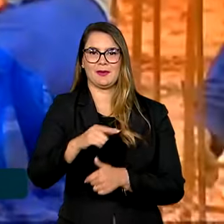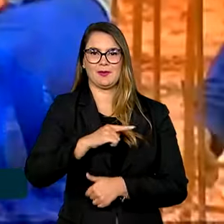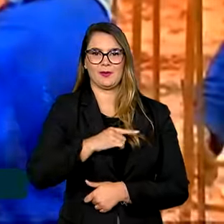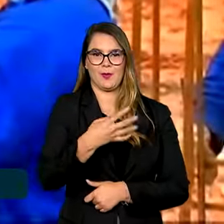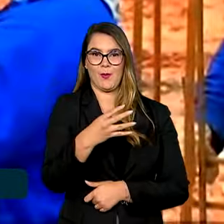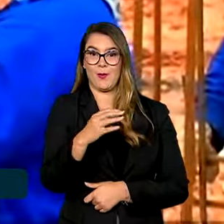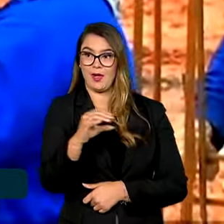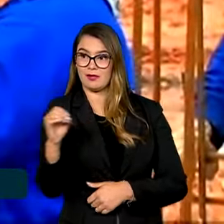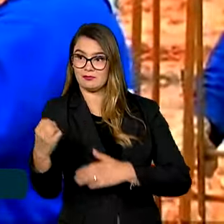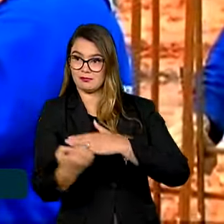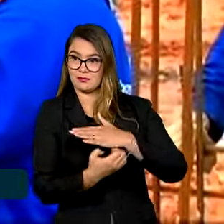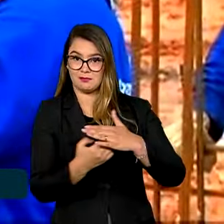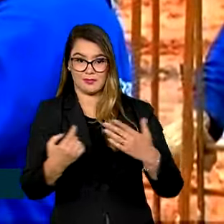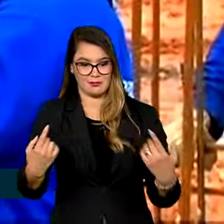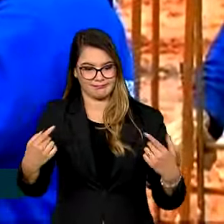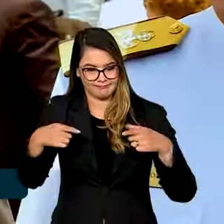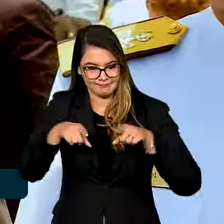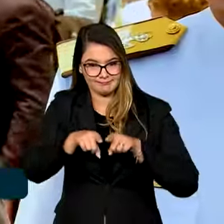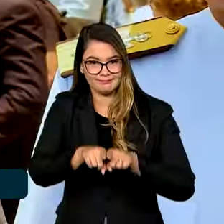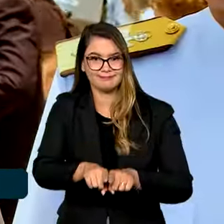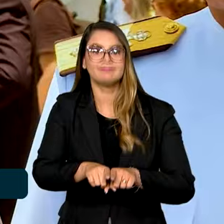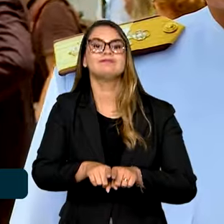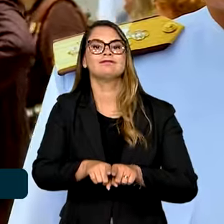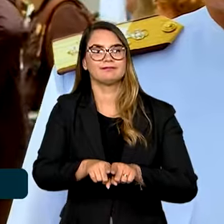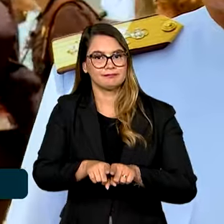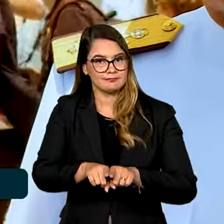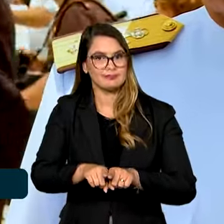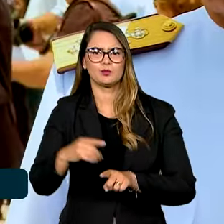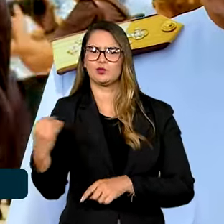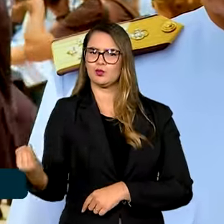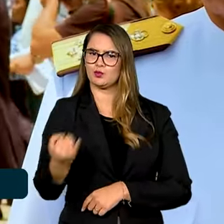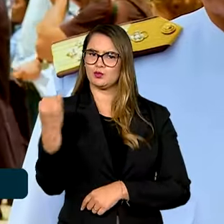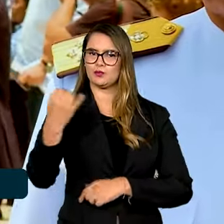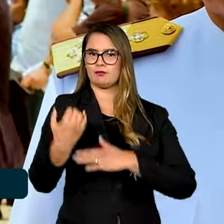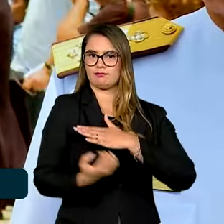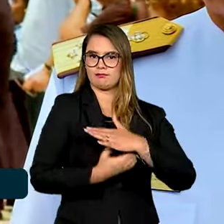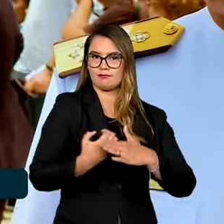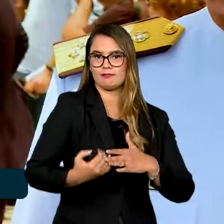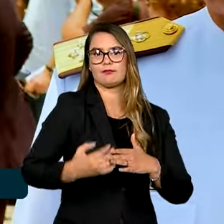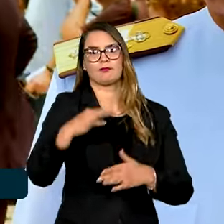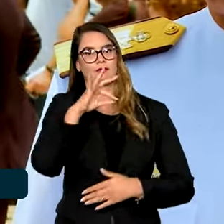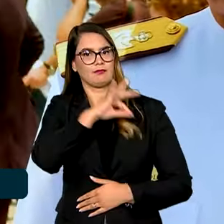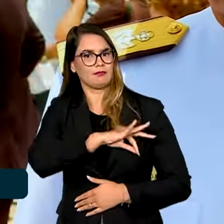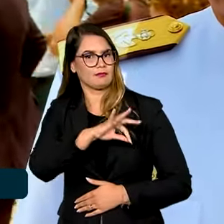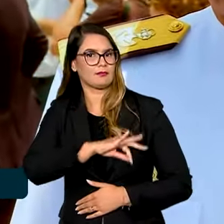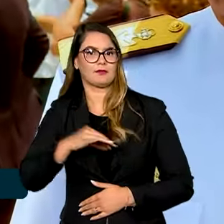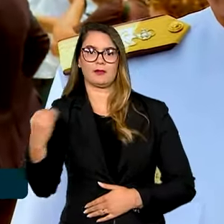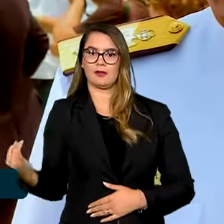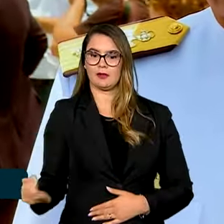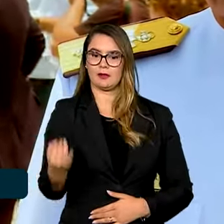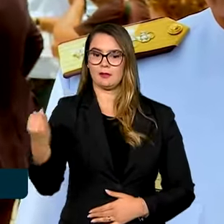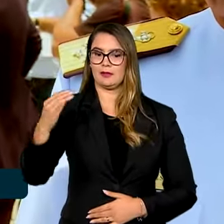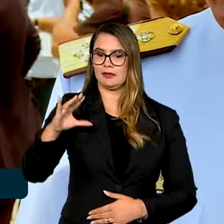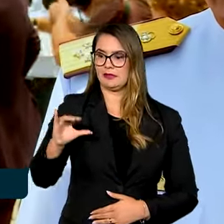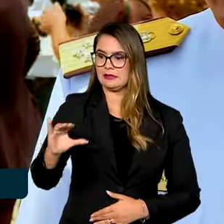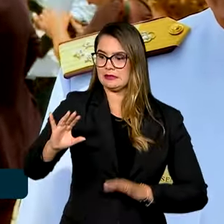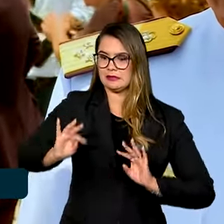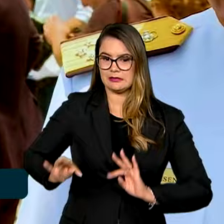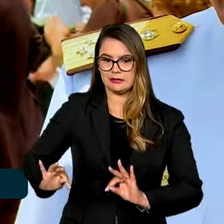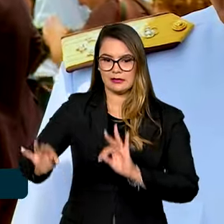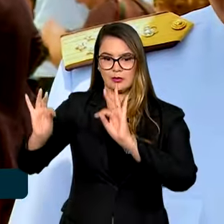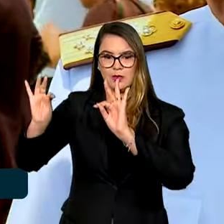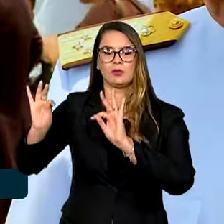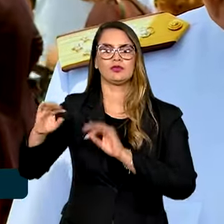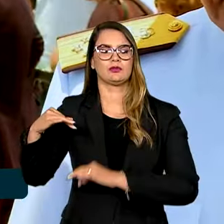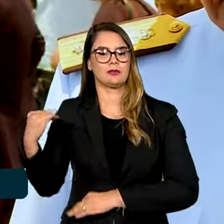empresas integradas ao projeto. É fundamental para a área de emprego e renda, fundamental para a área de ciência e tecnologia, é